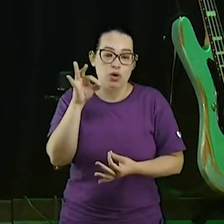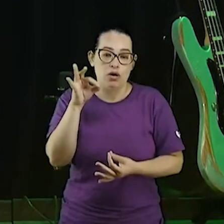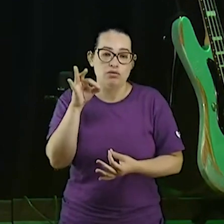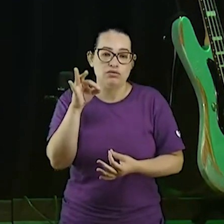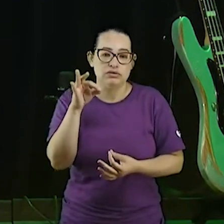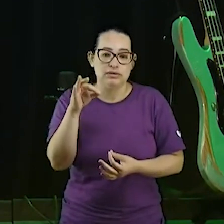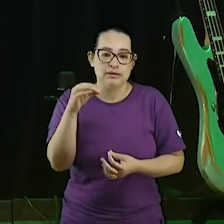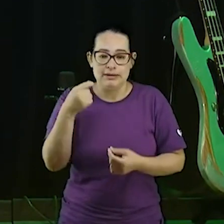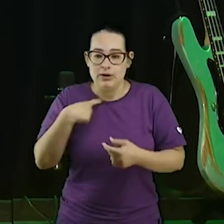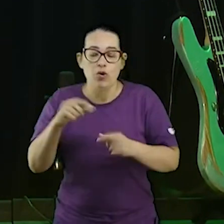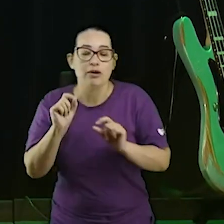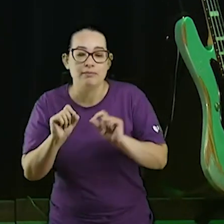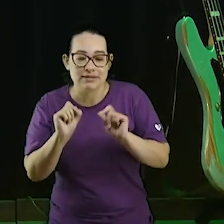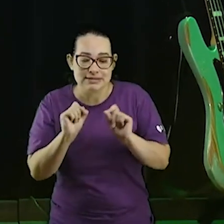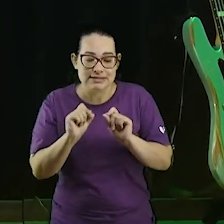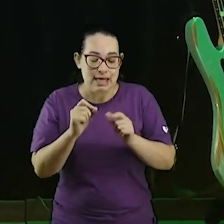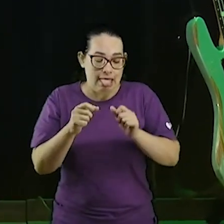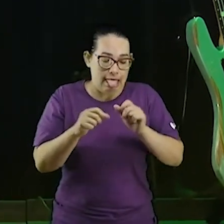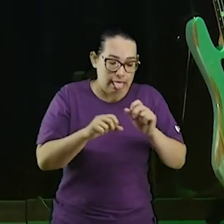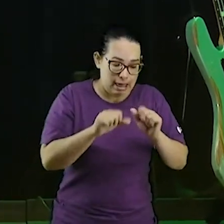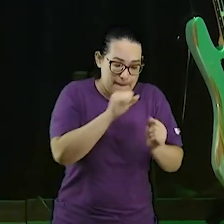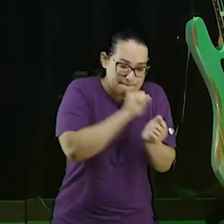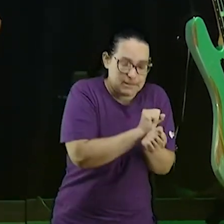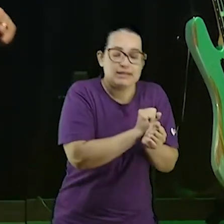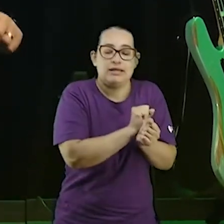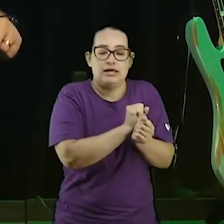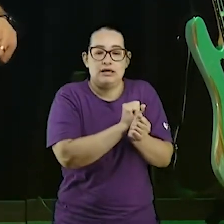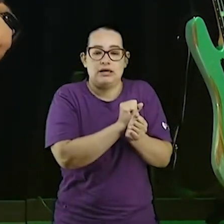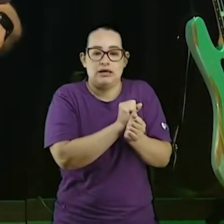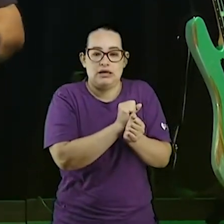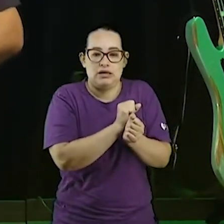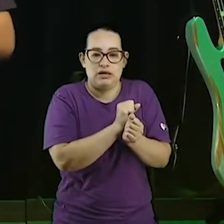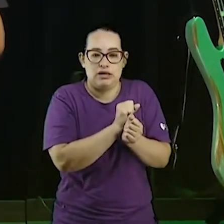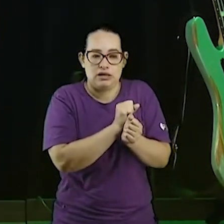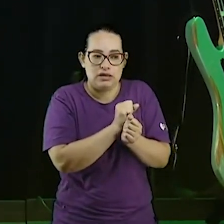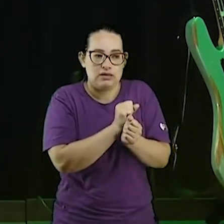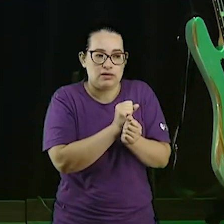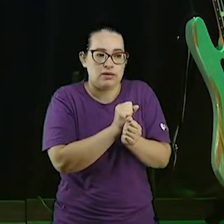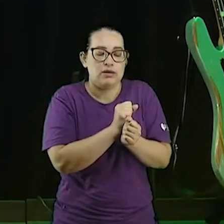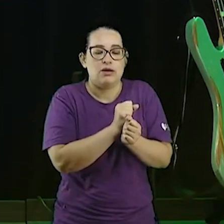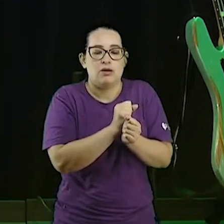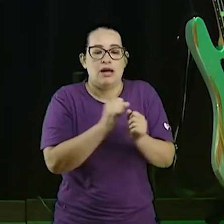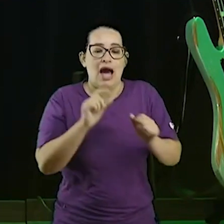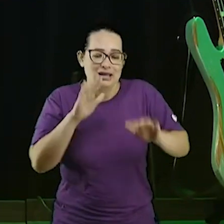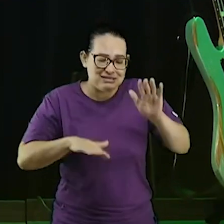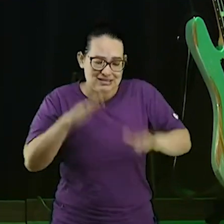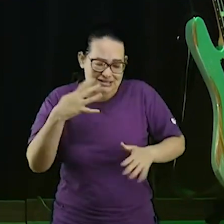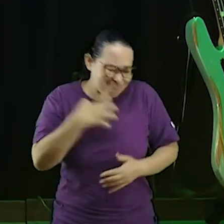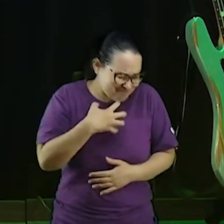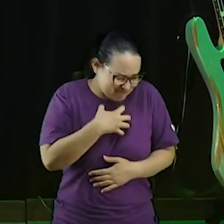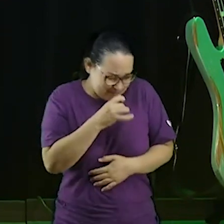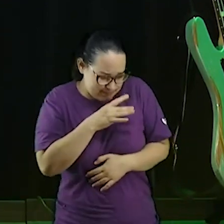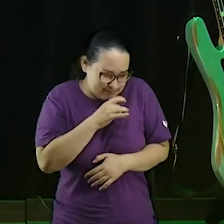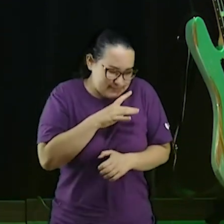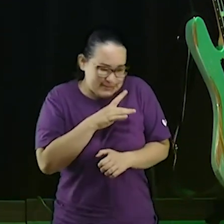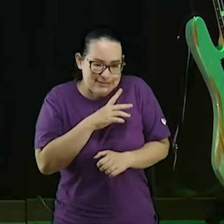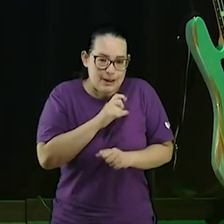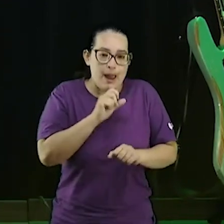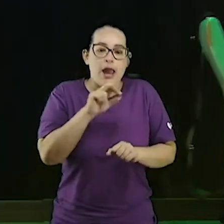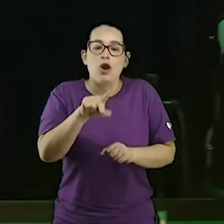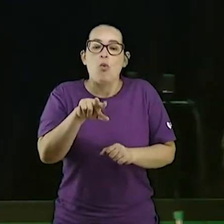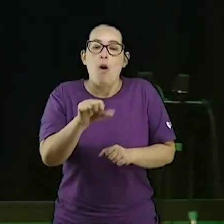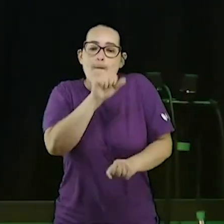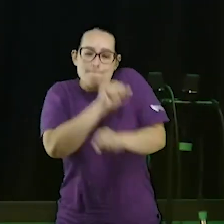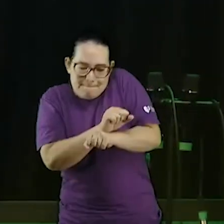colocar em volta de nós, fortalezas, e nos encher de medo, da gente viver uma